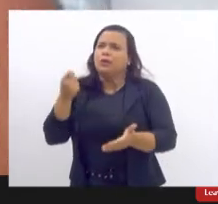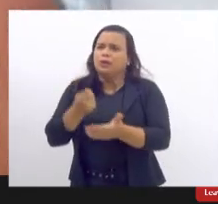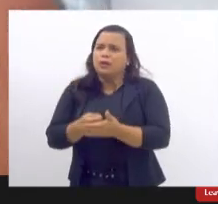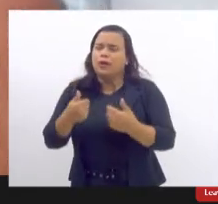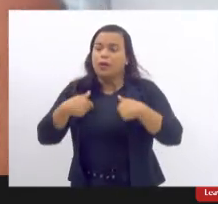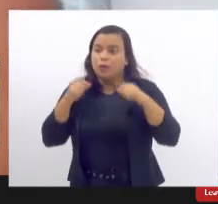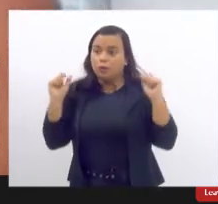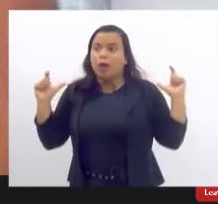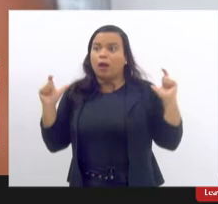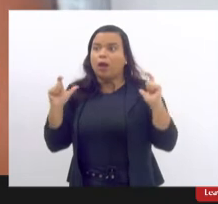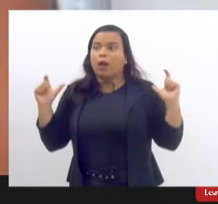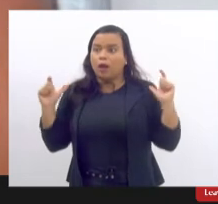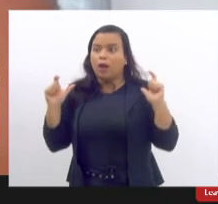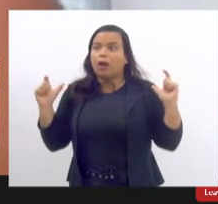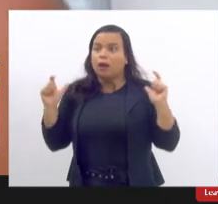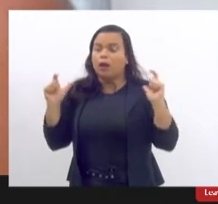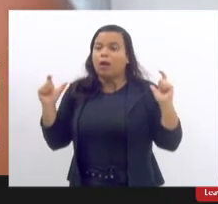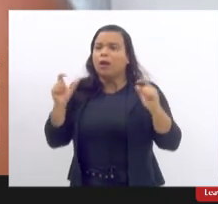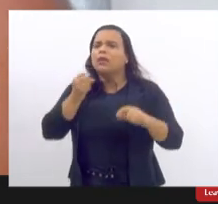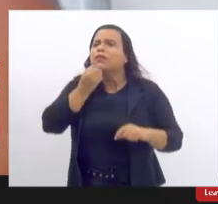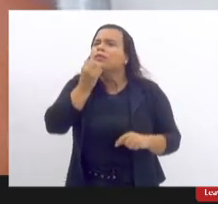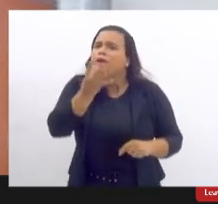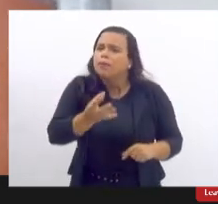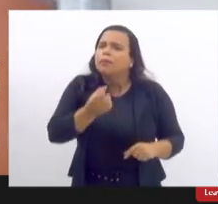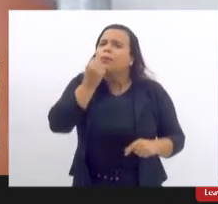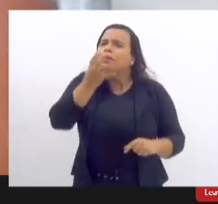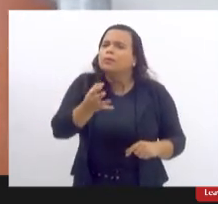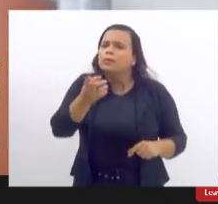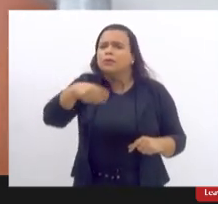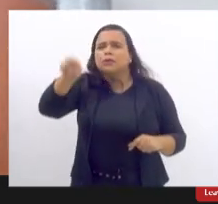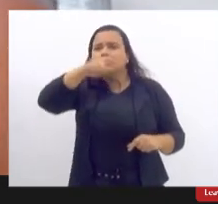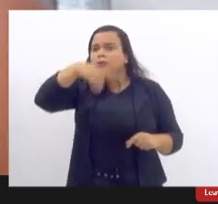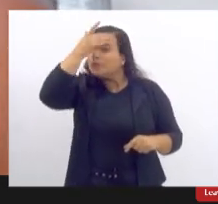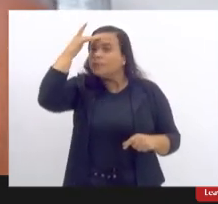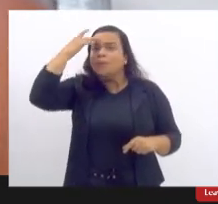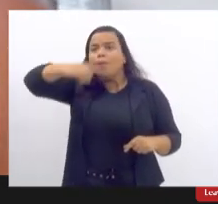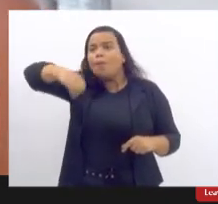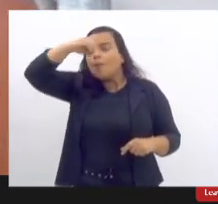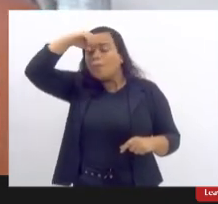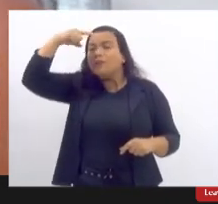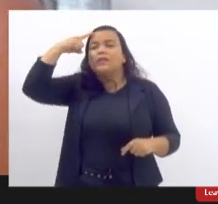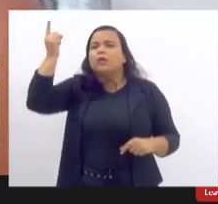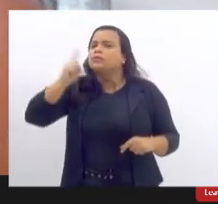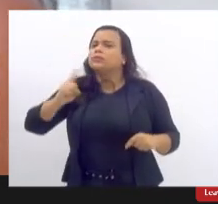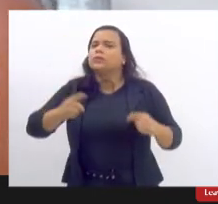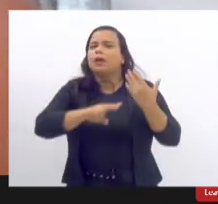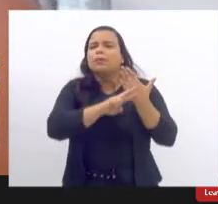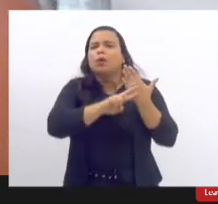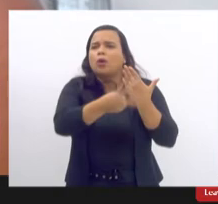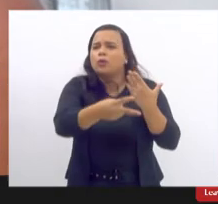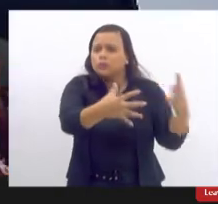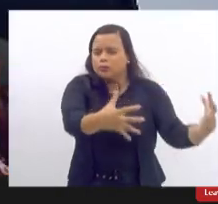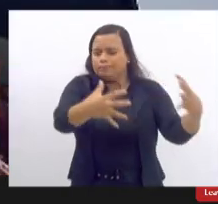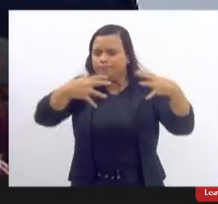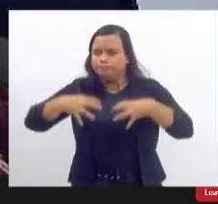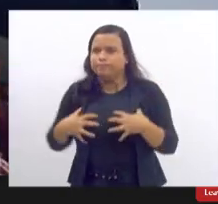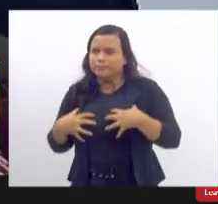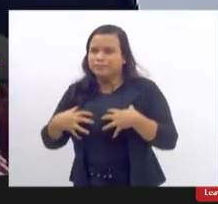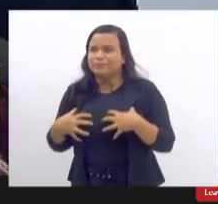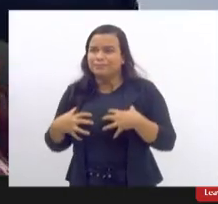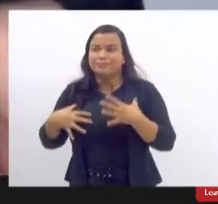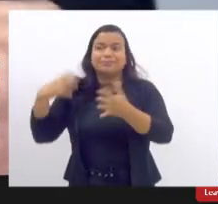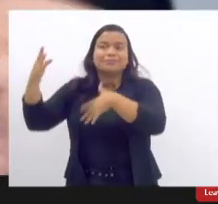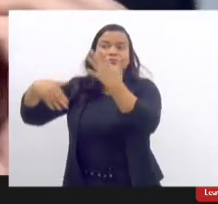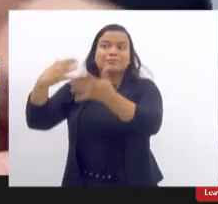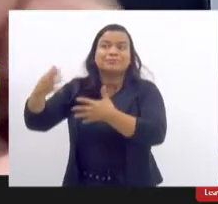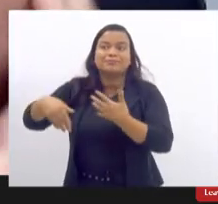impressionada com depoimentos que eu vi aqui que as pessoas não sabem as consequências de um implante então eu